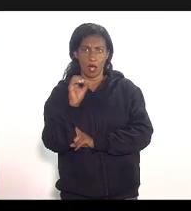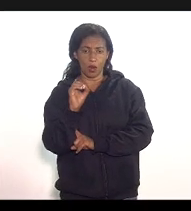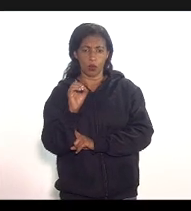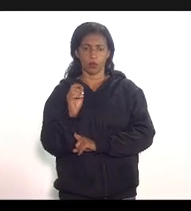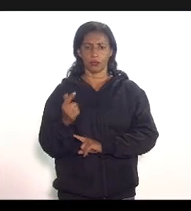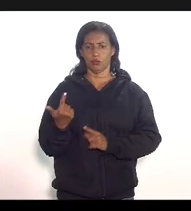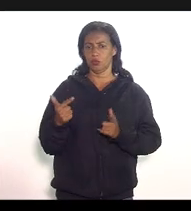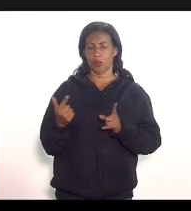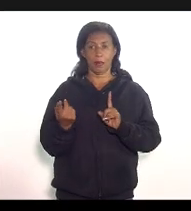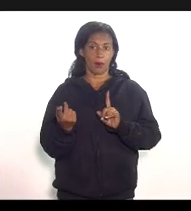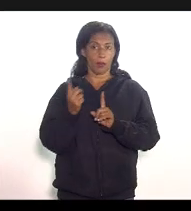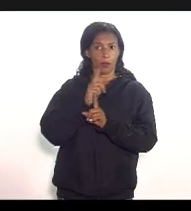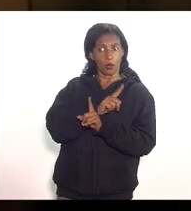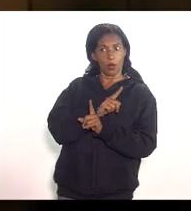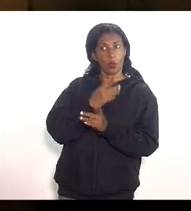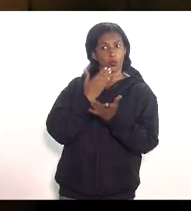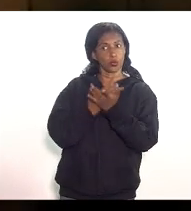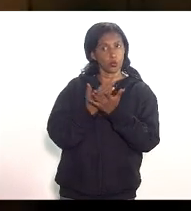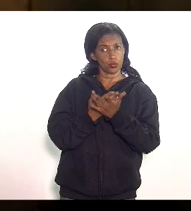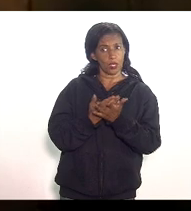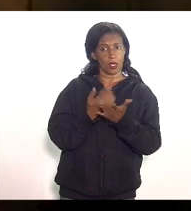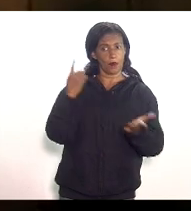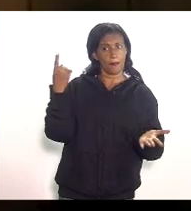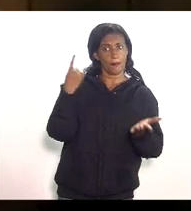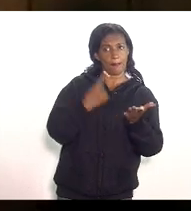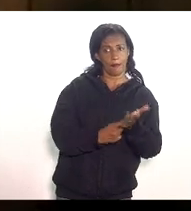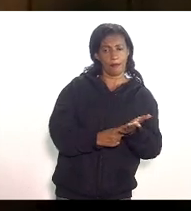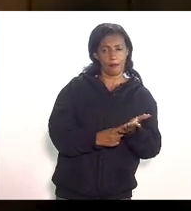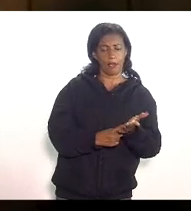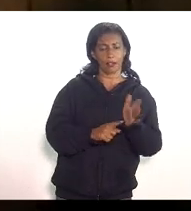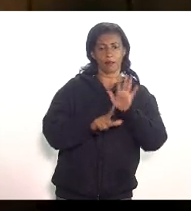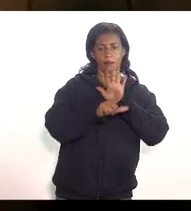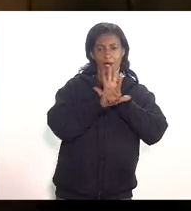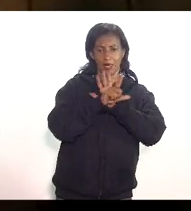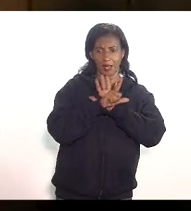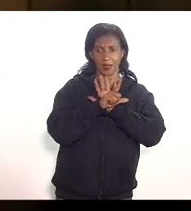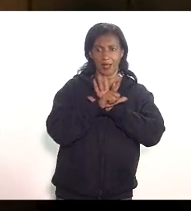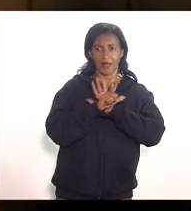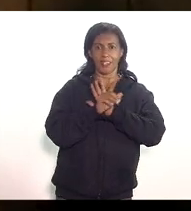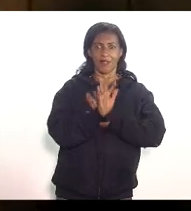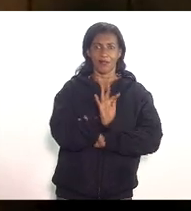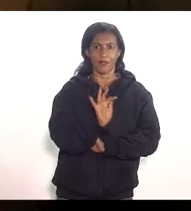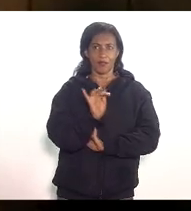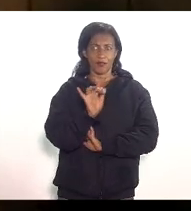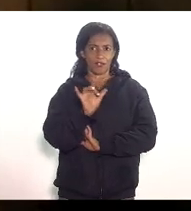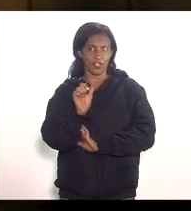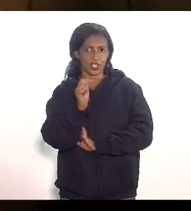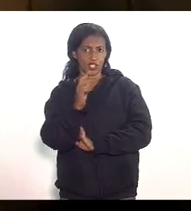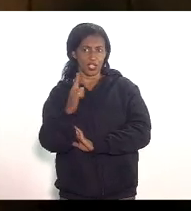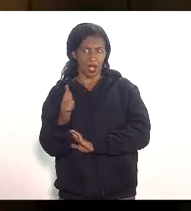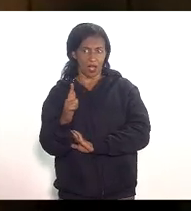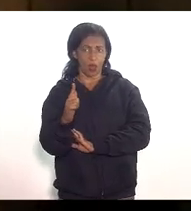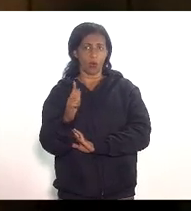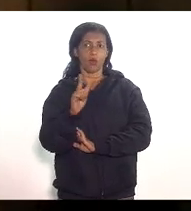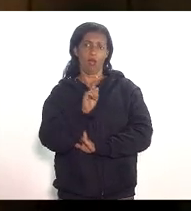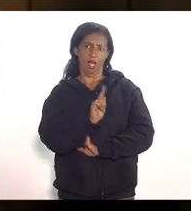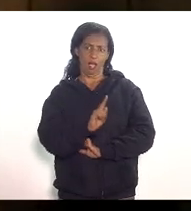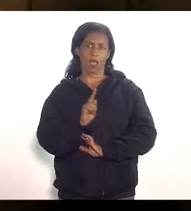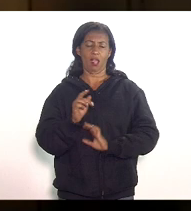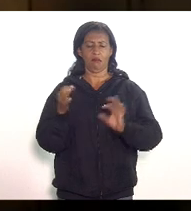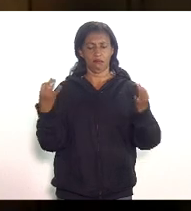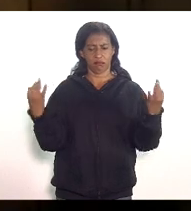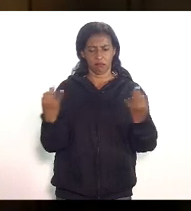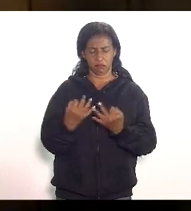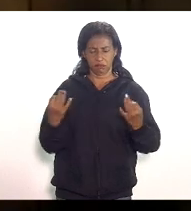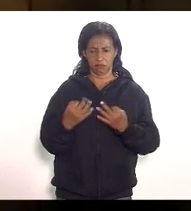é necessário sim um estudo de impacto para que uma lei de benefício fiscal produza seus efeitos de forma plena